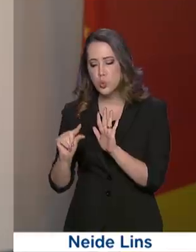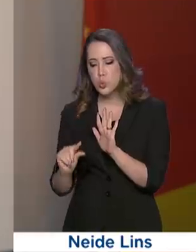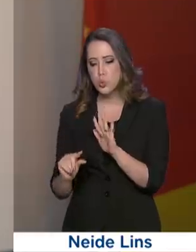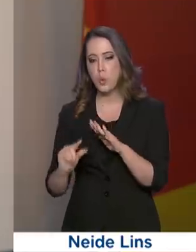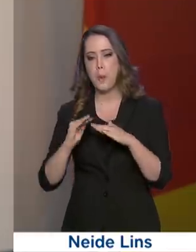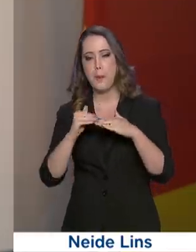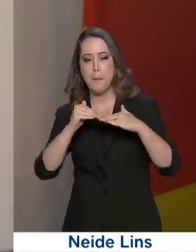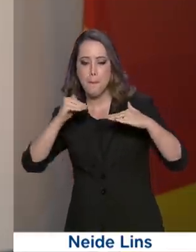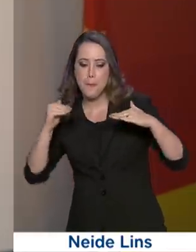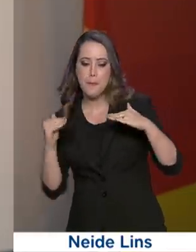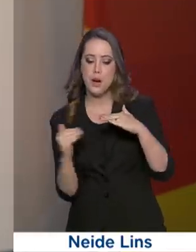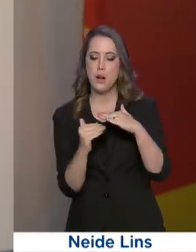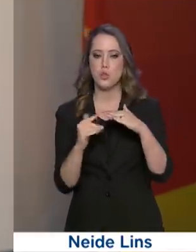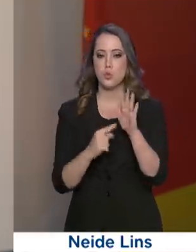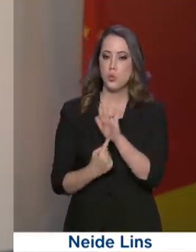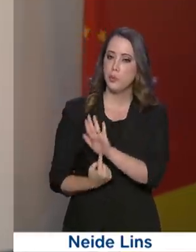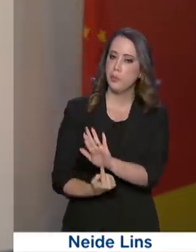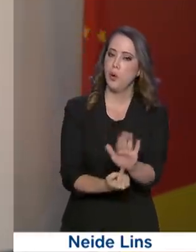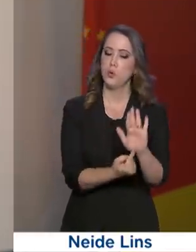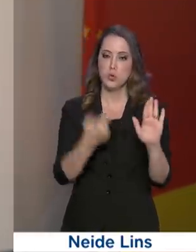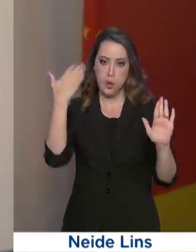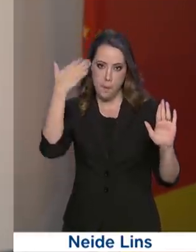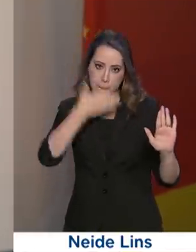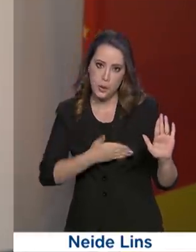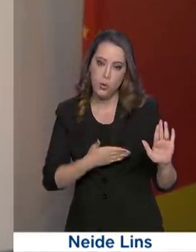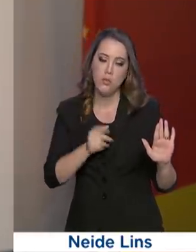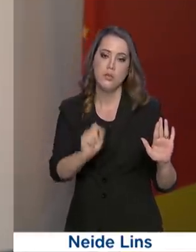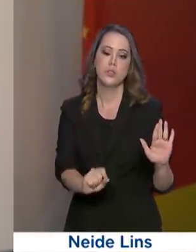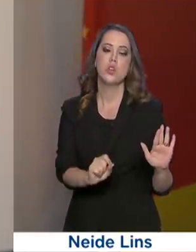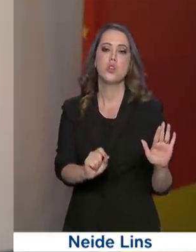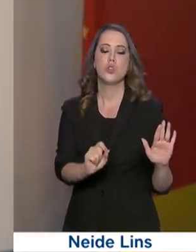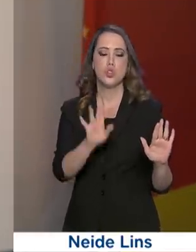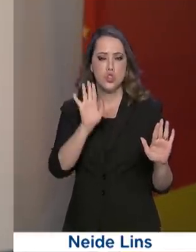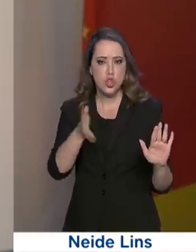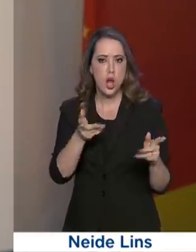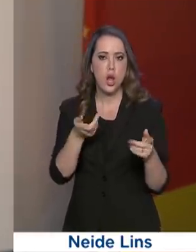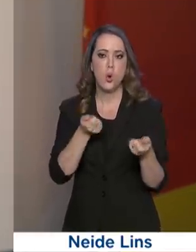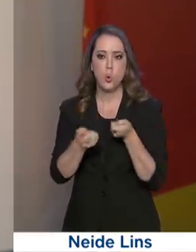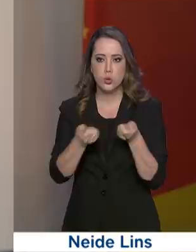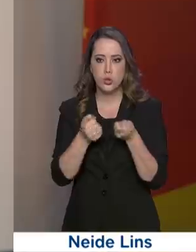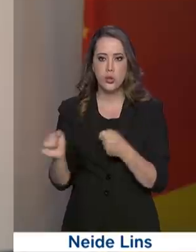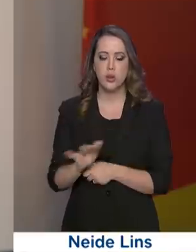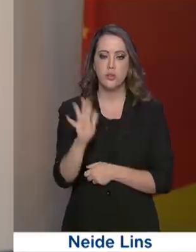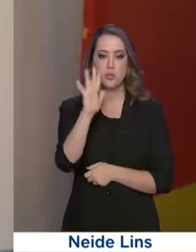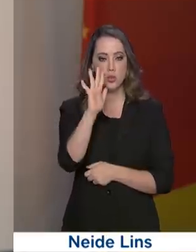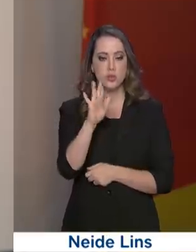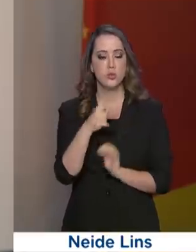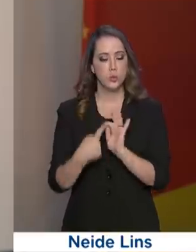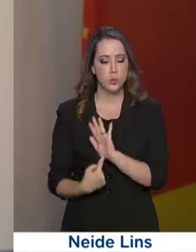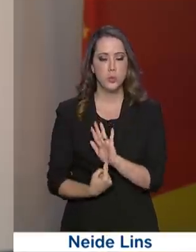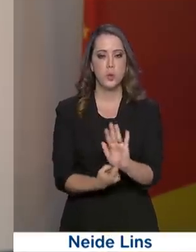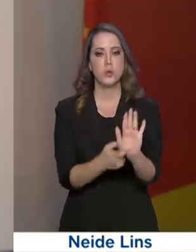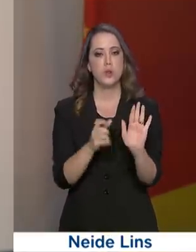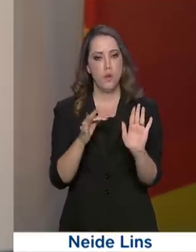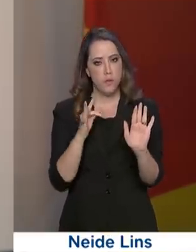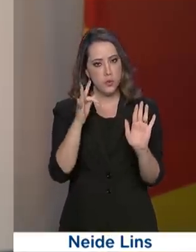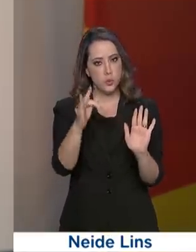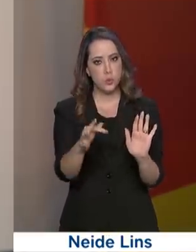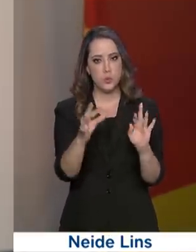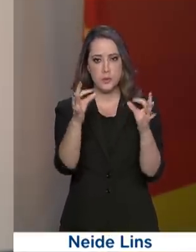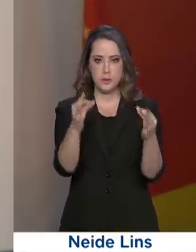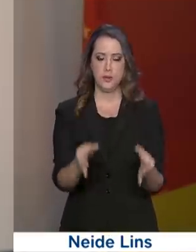prova que ela foi definitivamente domada. Isso traz previsibilidade e